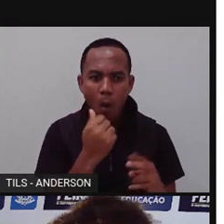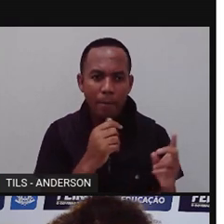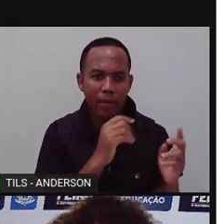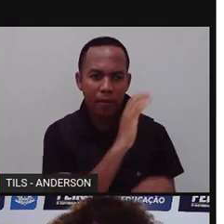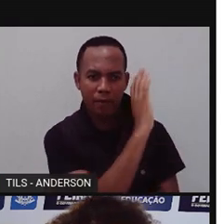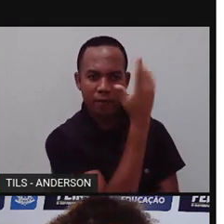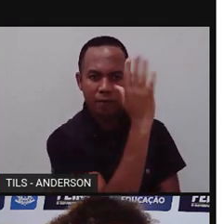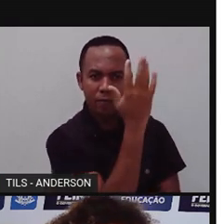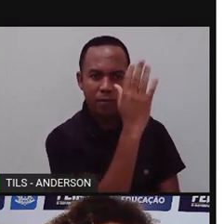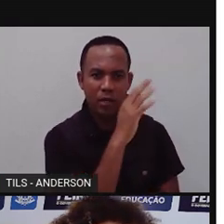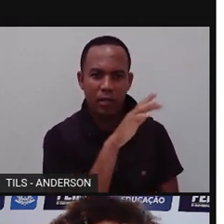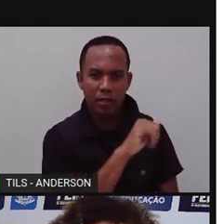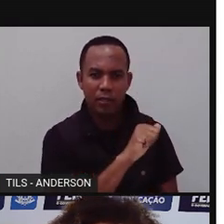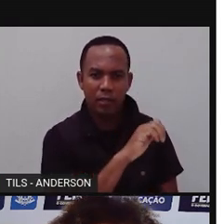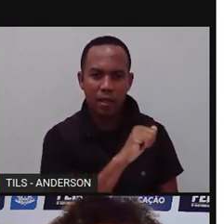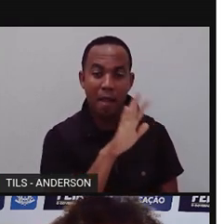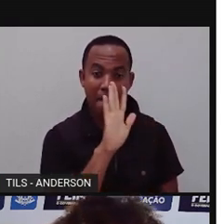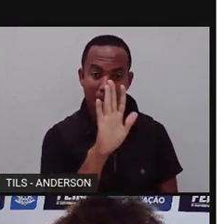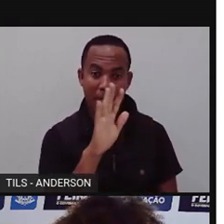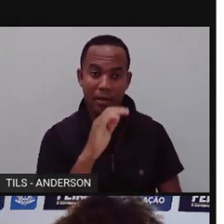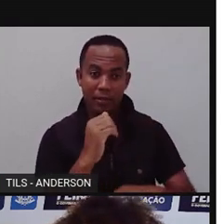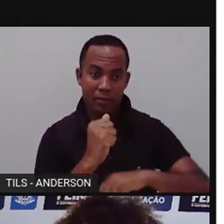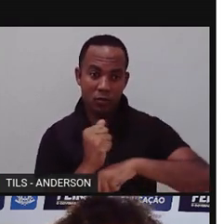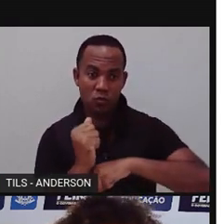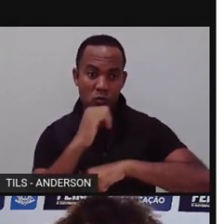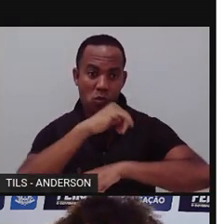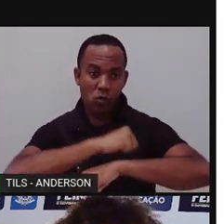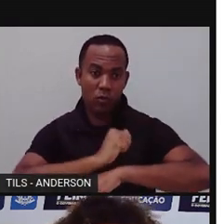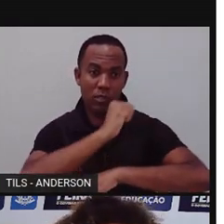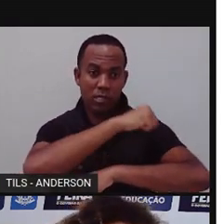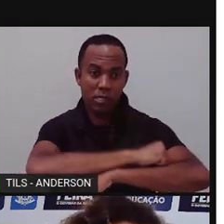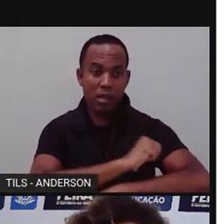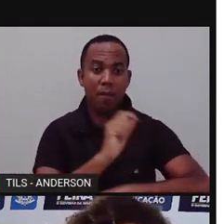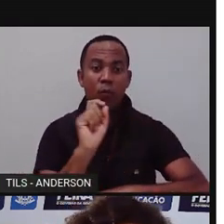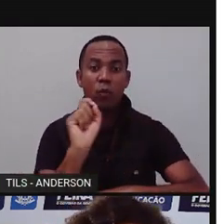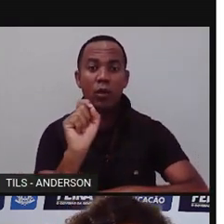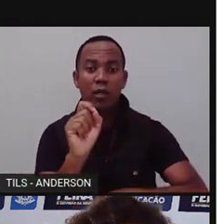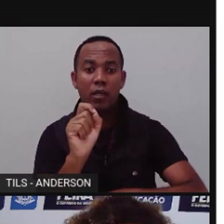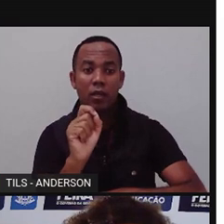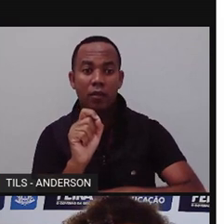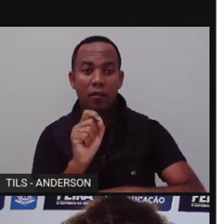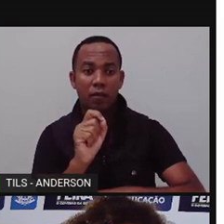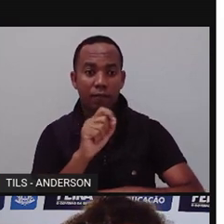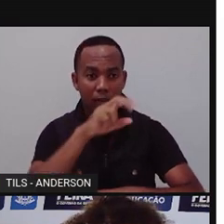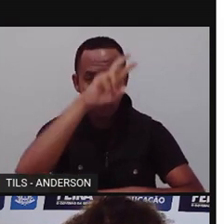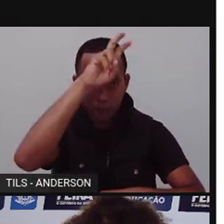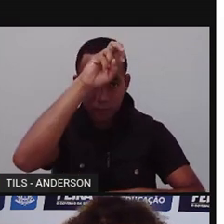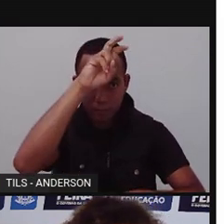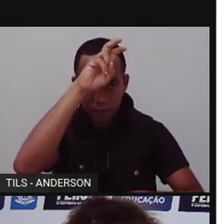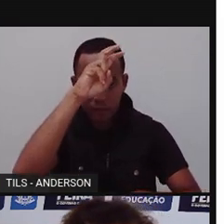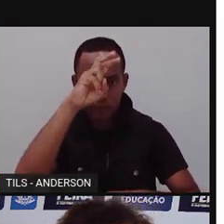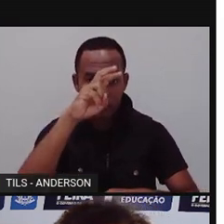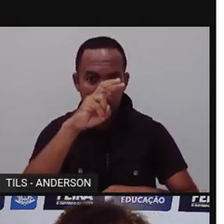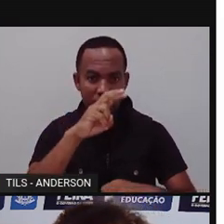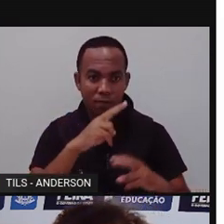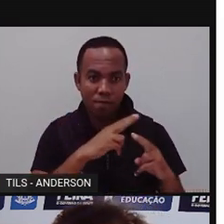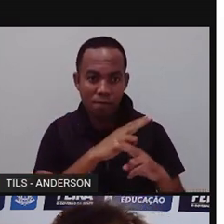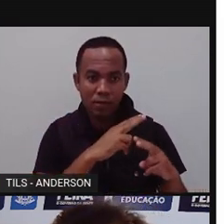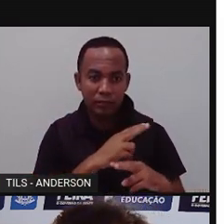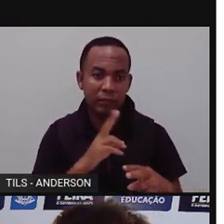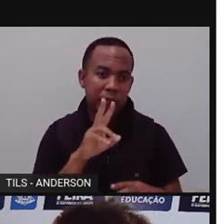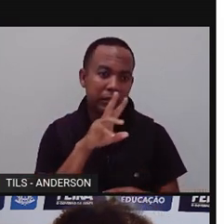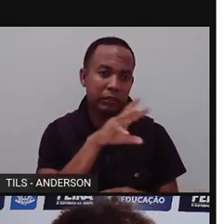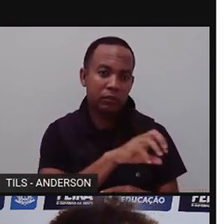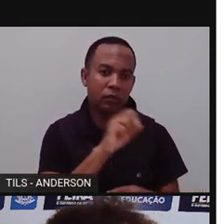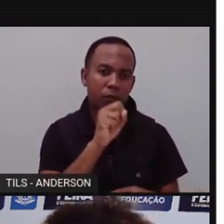Mas o sapo, ele também vai ser um consumidor. Por quê? Porque ele vai comer o gafanhoto. Só que a gente tem os